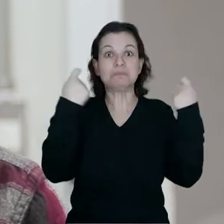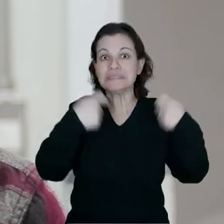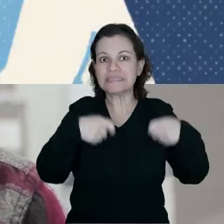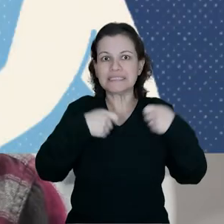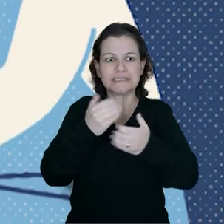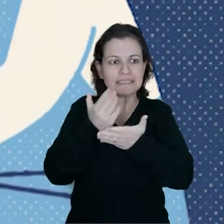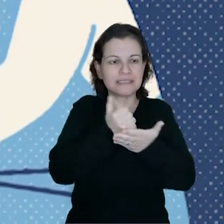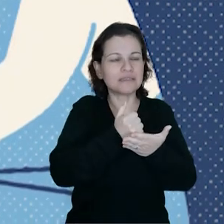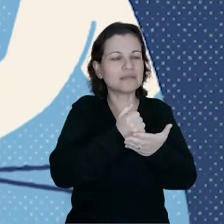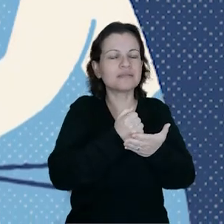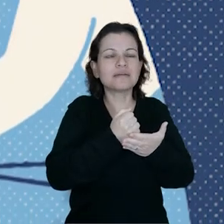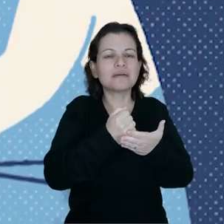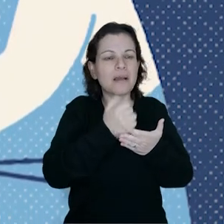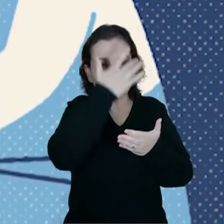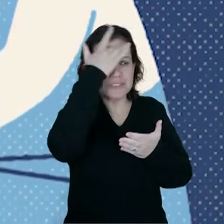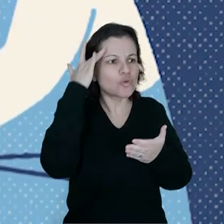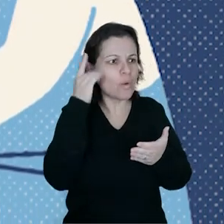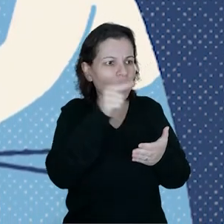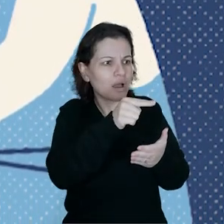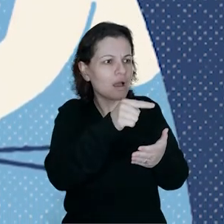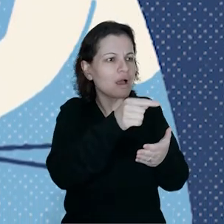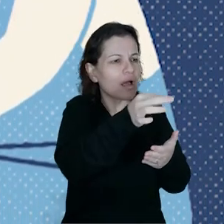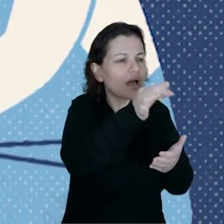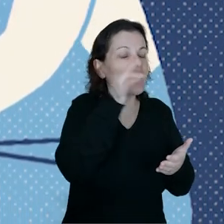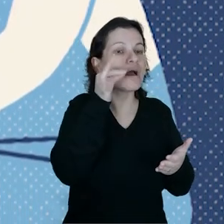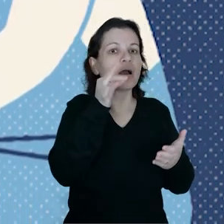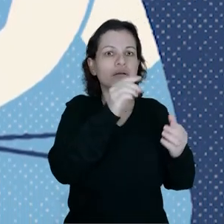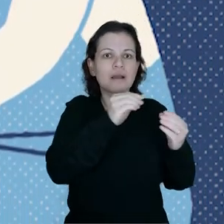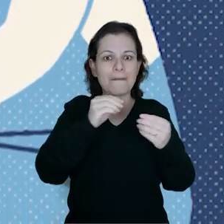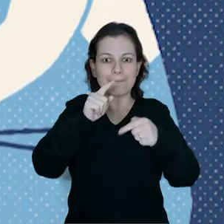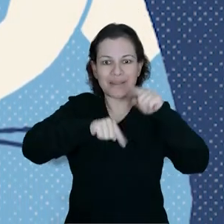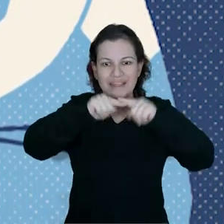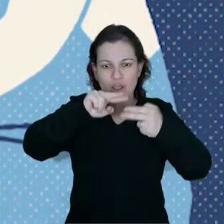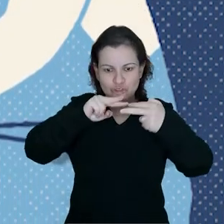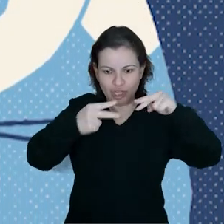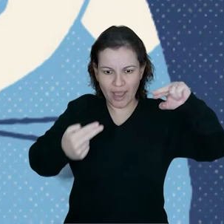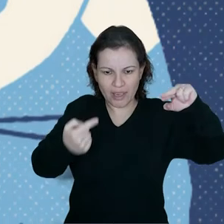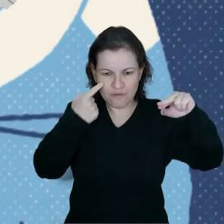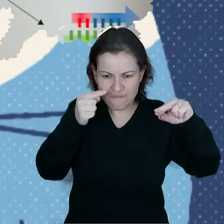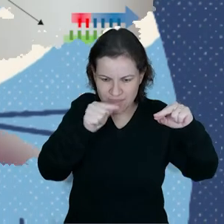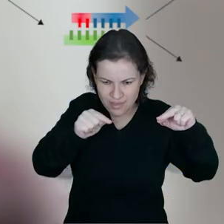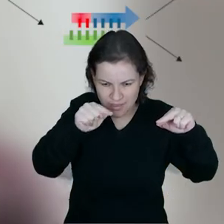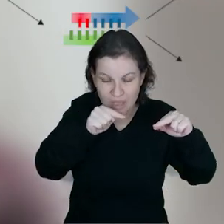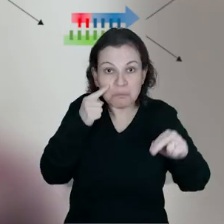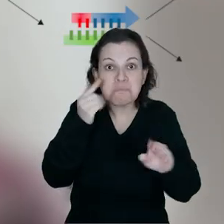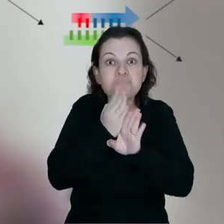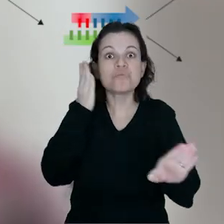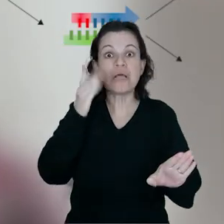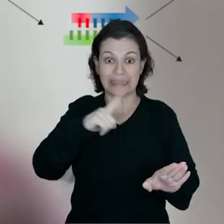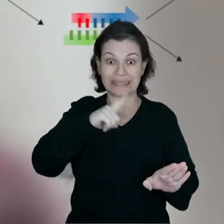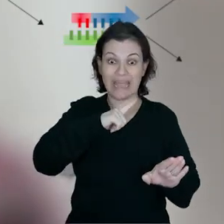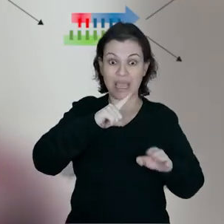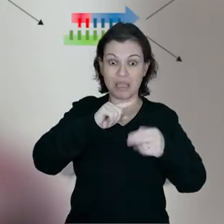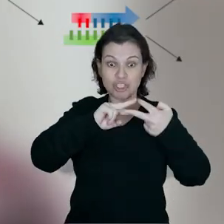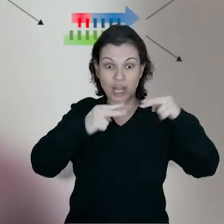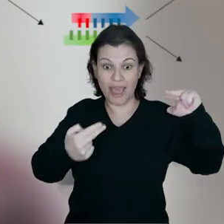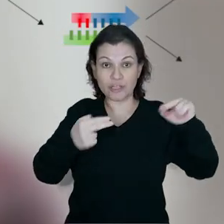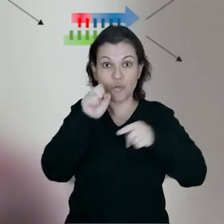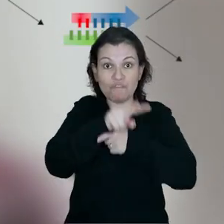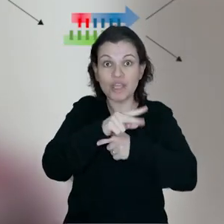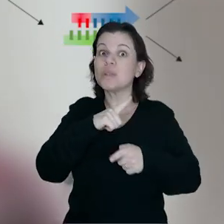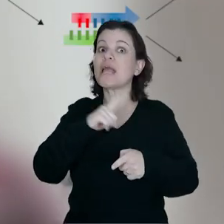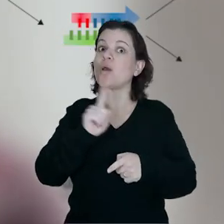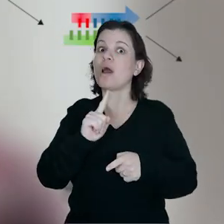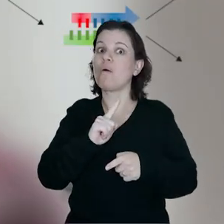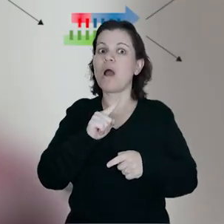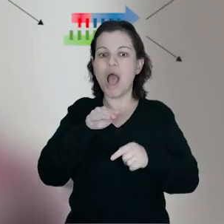você precisa coletar a amostra do paciente, isolar o material genético que tem nessa amostra e fazer a detecção se tem o material genético